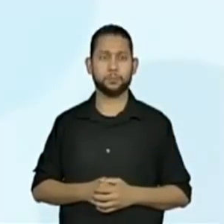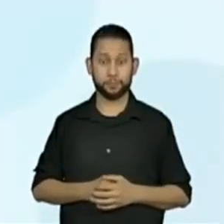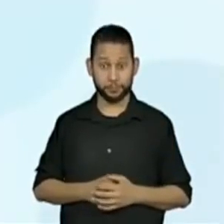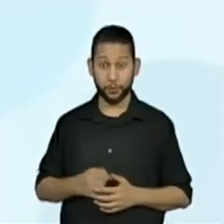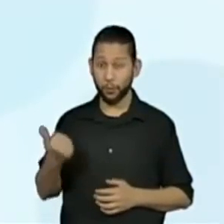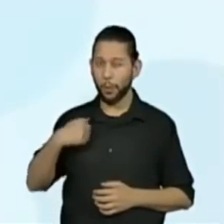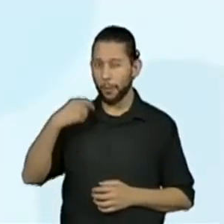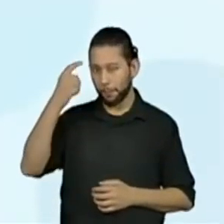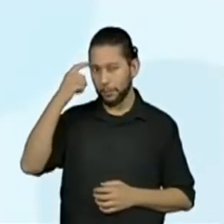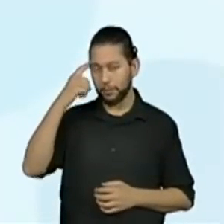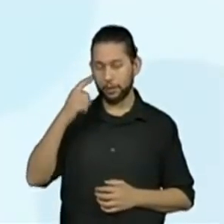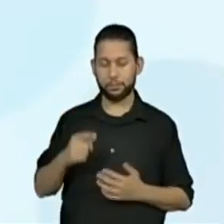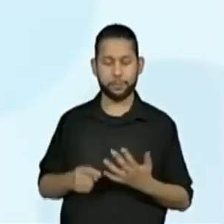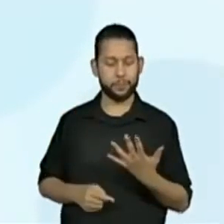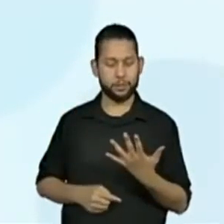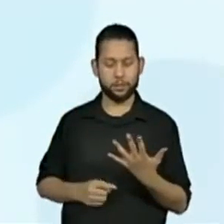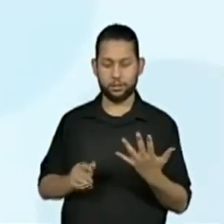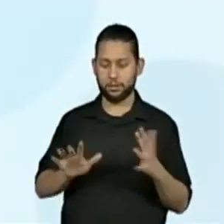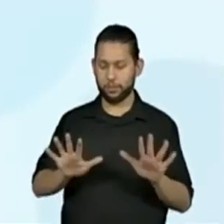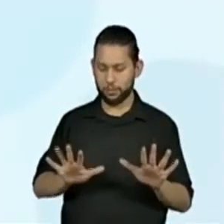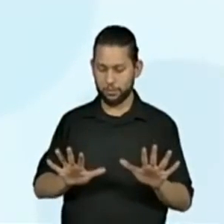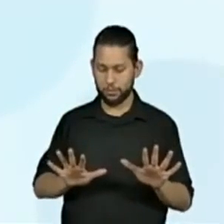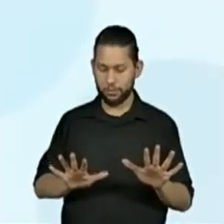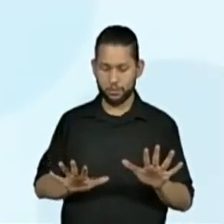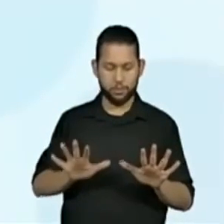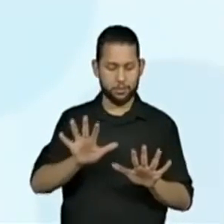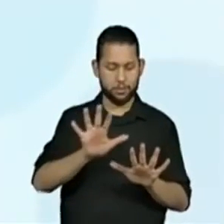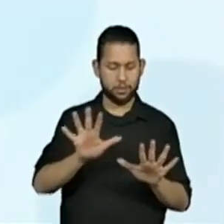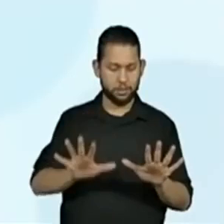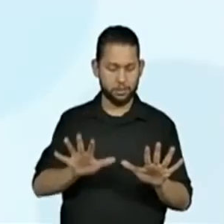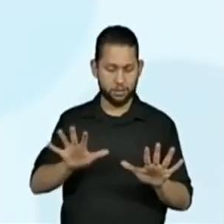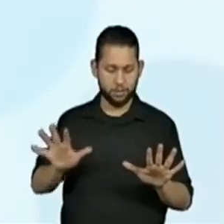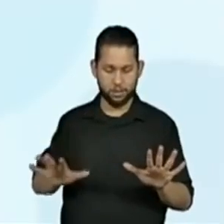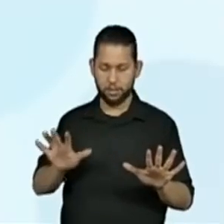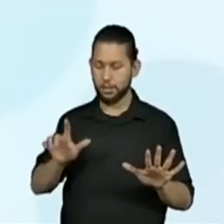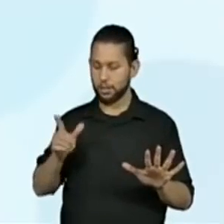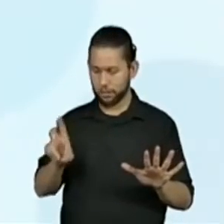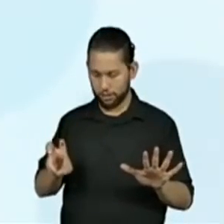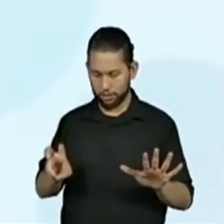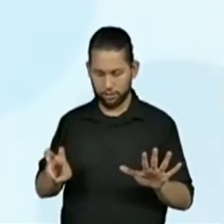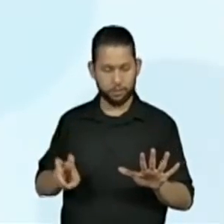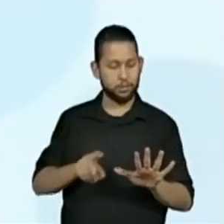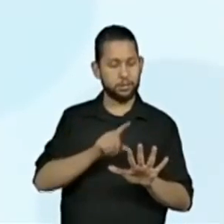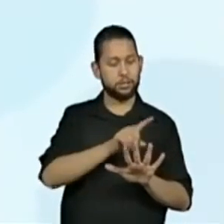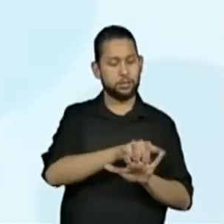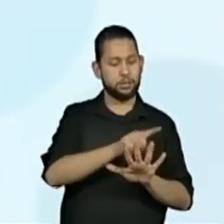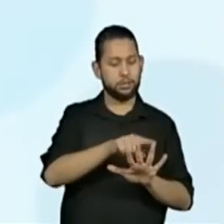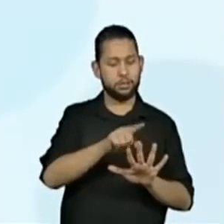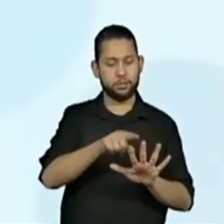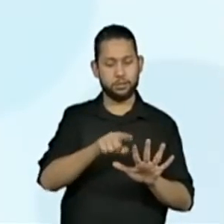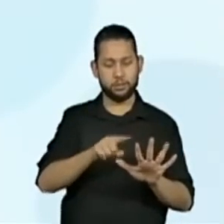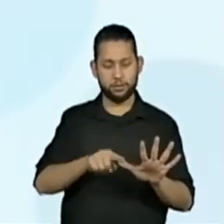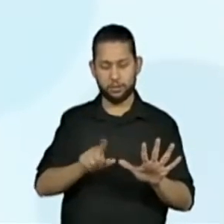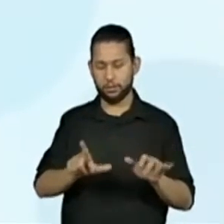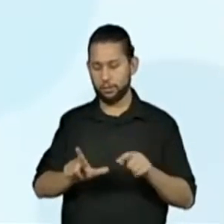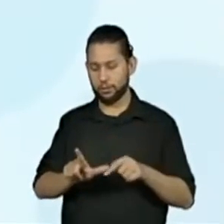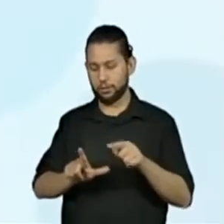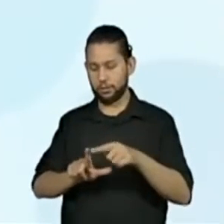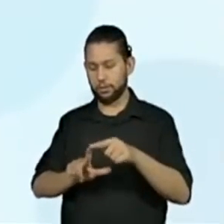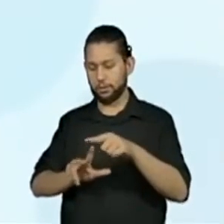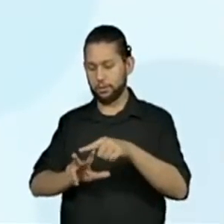Vamos pensar nisso. Vamos pensar nessa soma. Eu olho para o 15 e penso que o 15 é 10